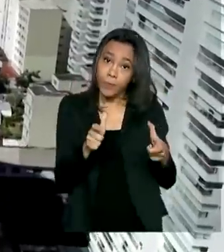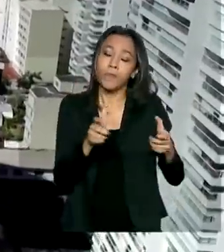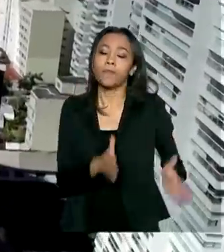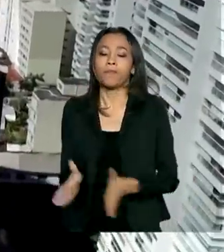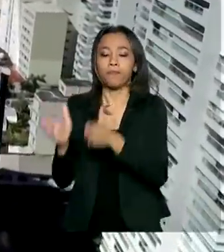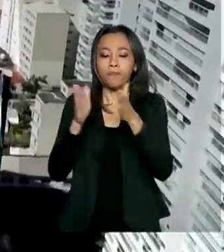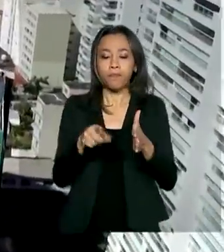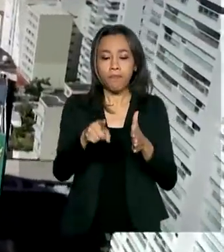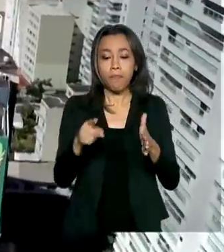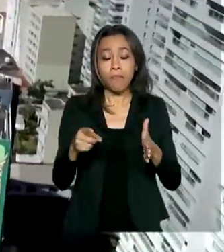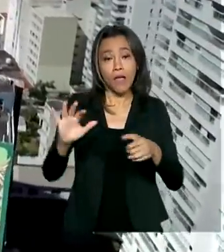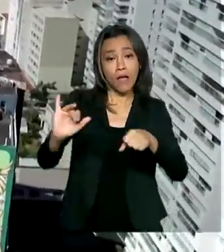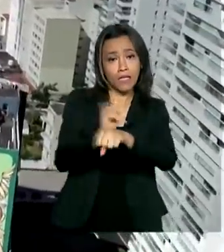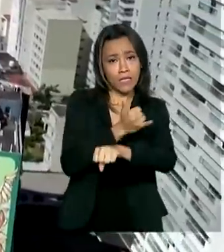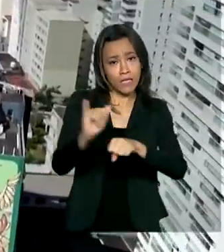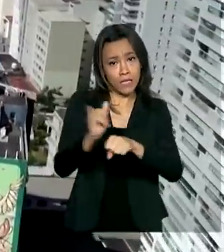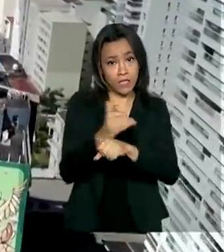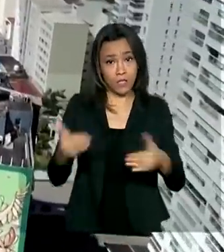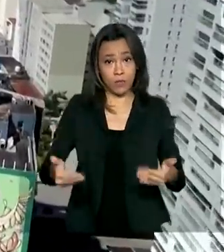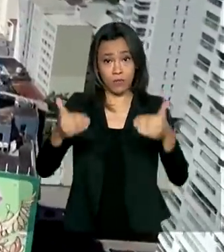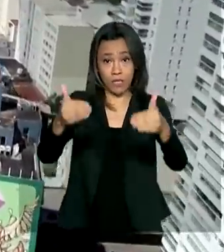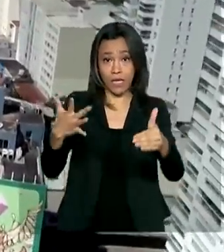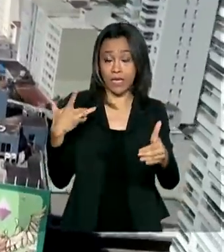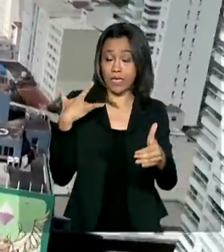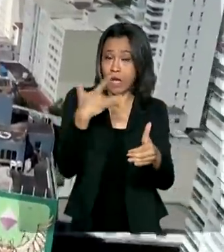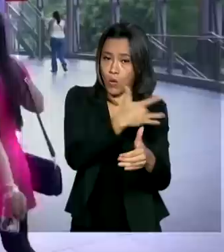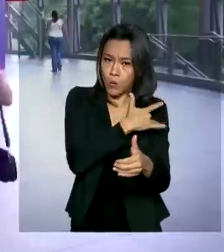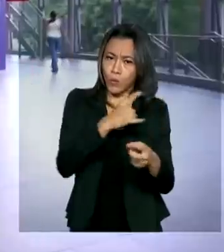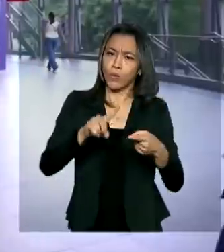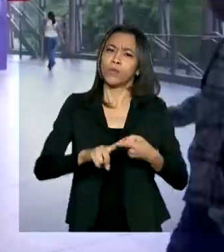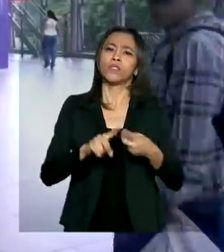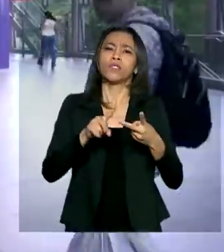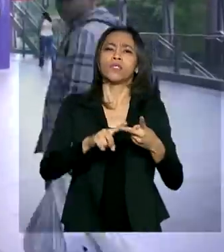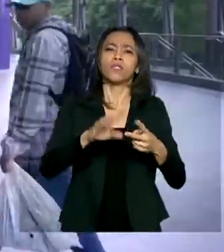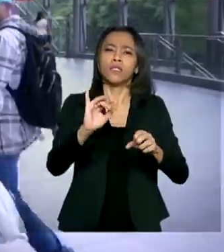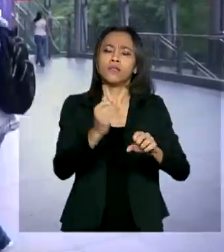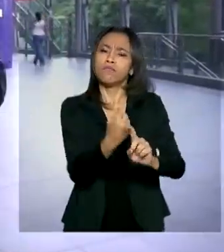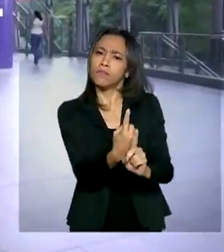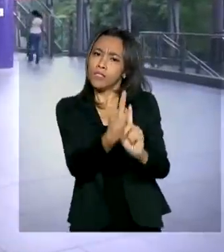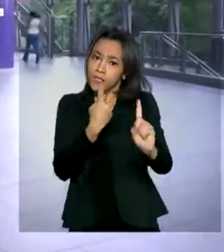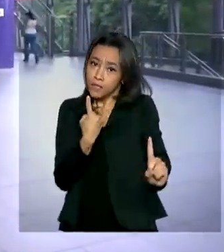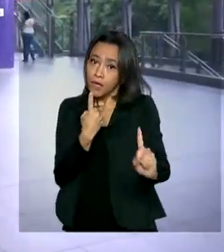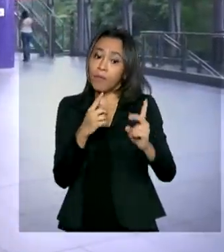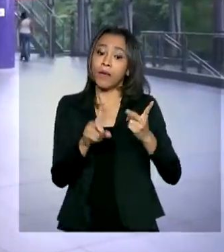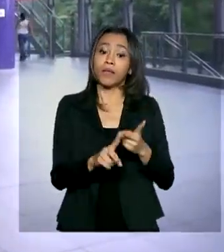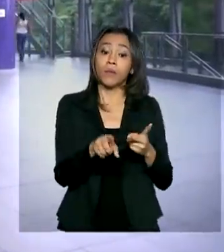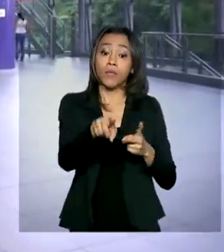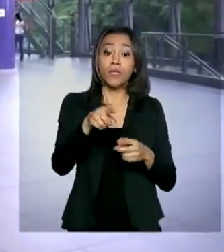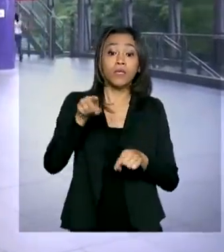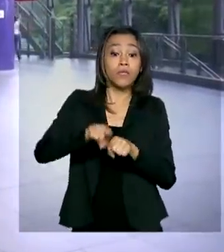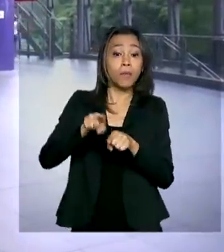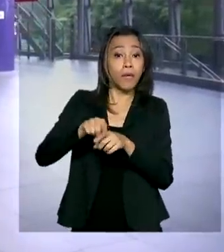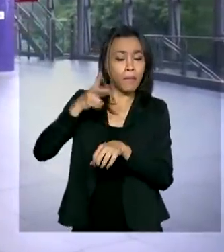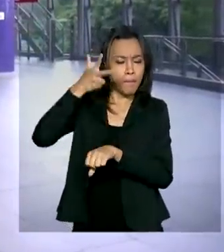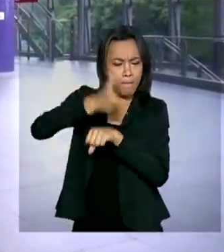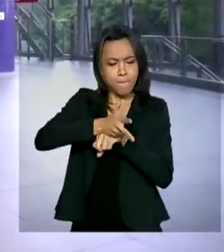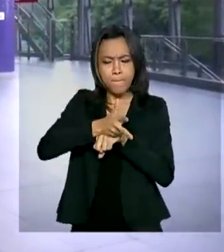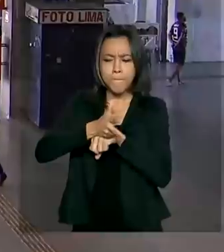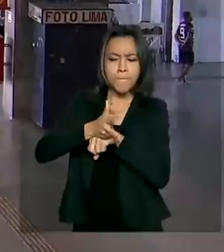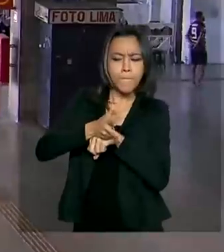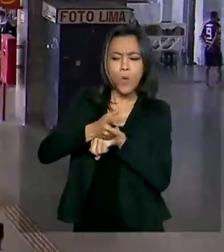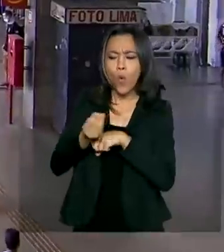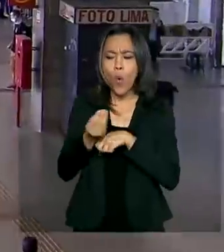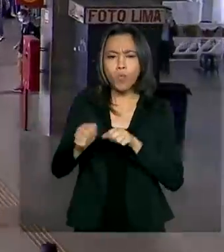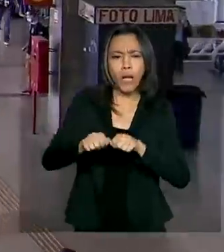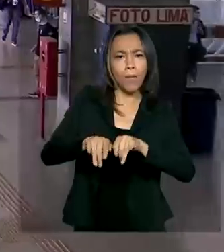estratégia do Ministério da Saúde contempla avaliação de risco, medidas de distanciamento social e um painel de monitoramento. A velocidade